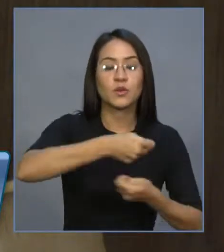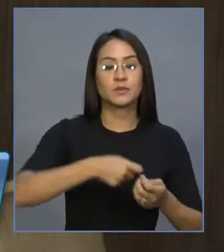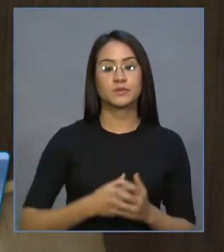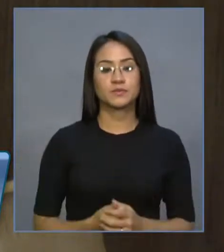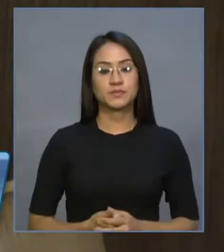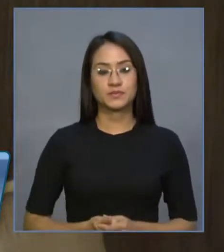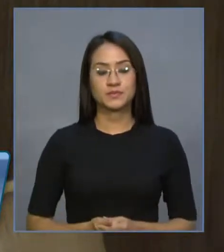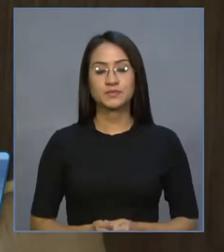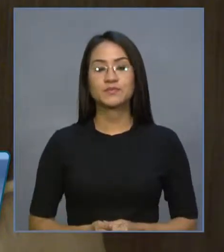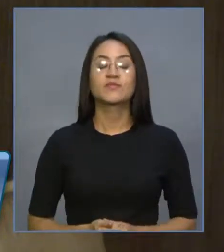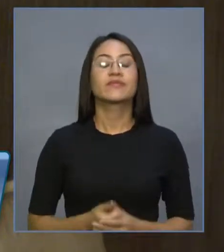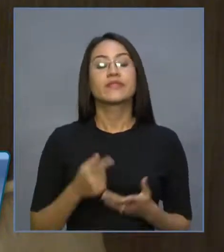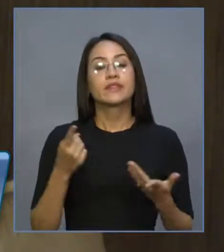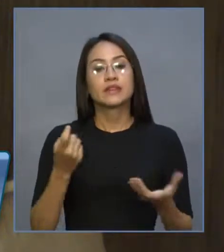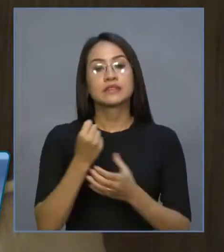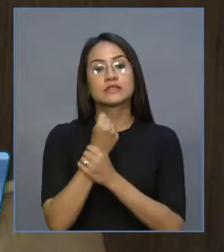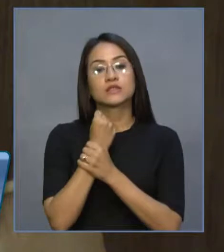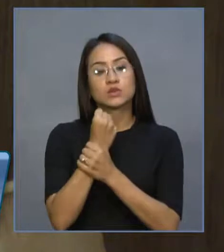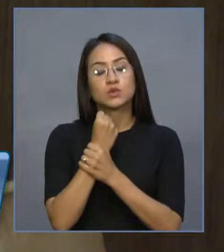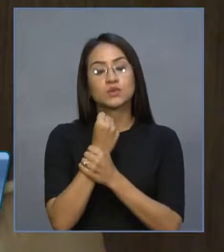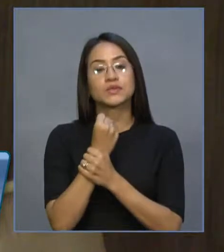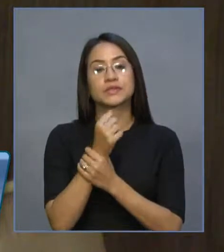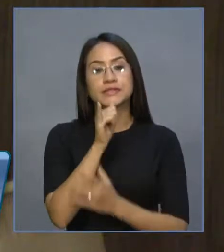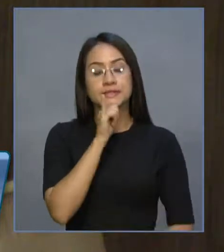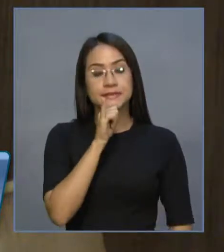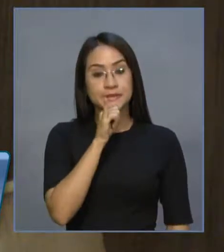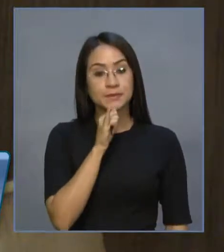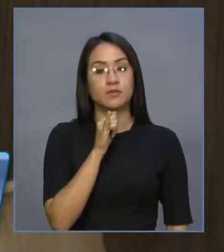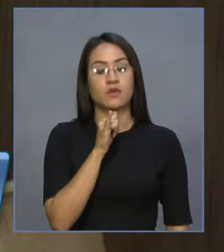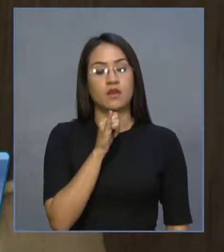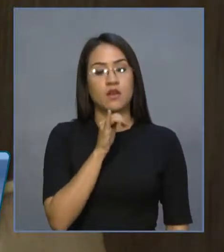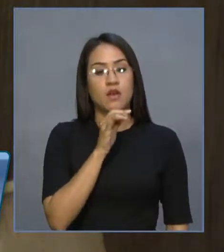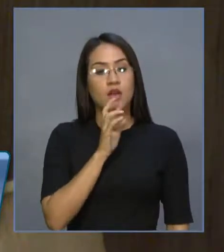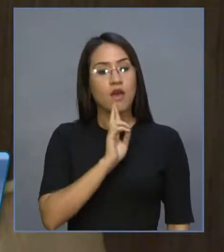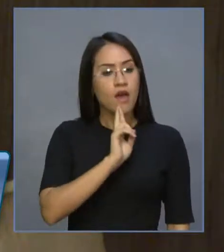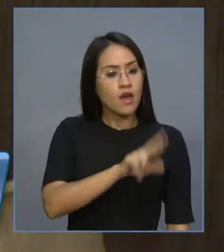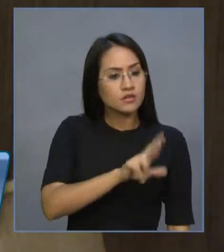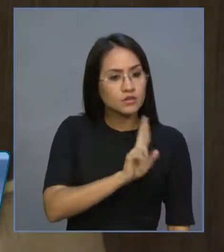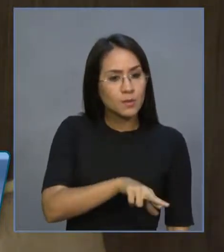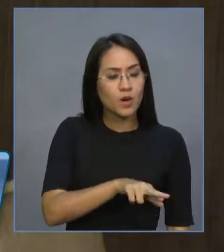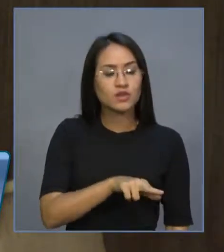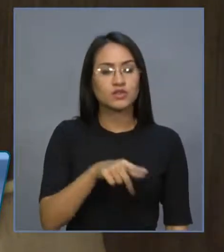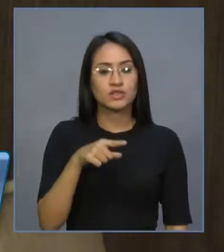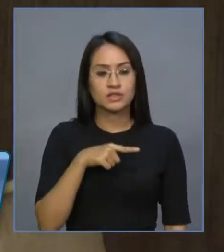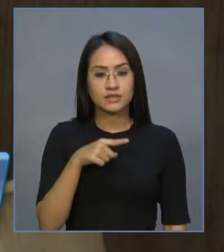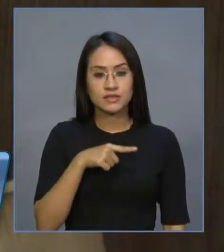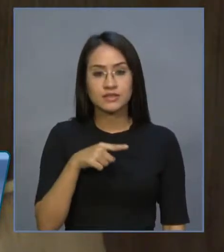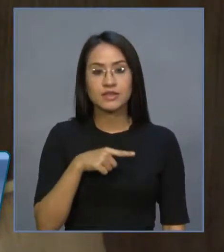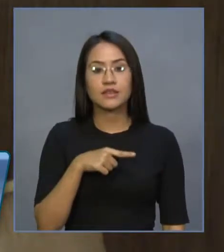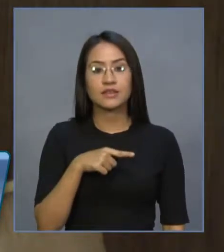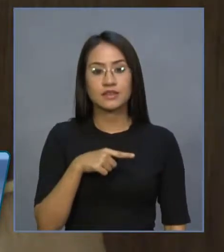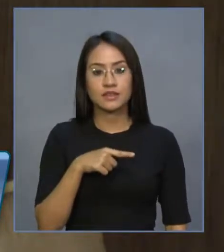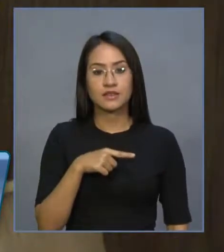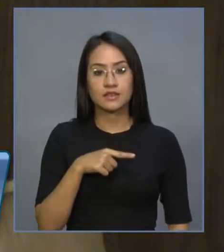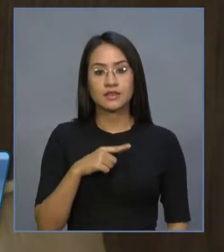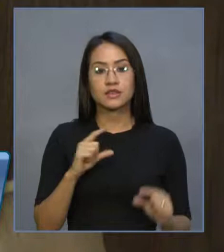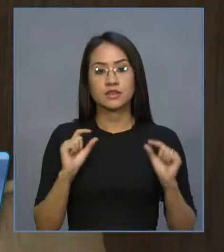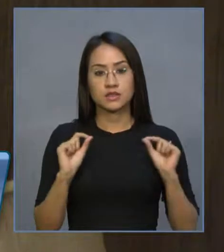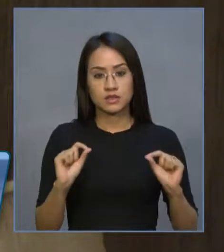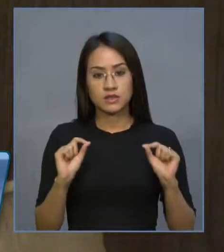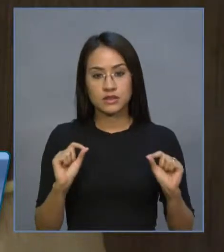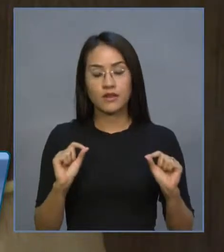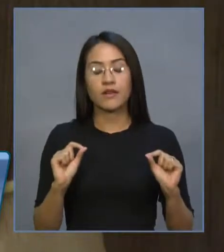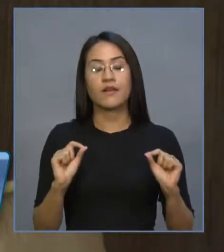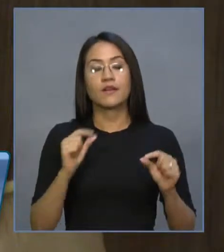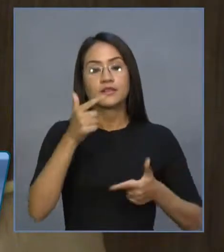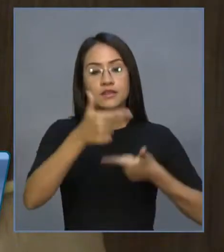pujança da sua gestão e dos resultados apresentados, que eu quero aqui citar, na geração